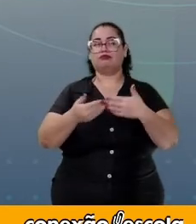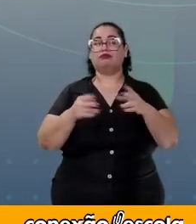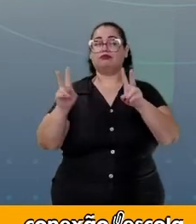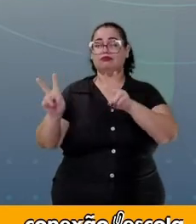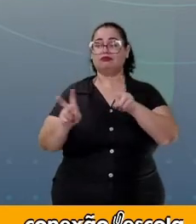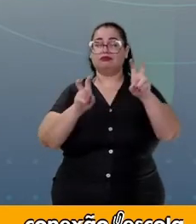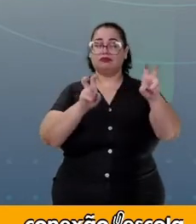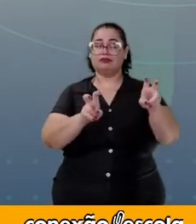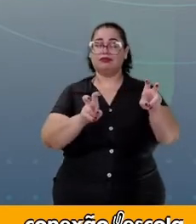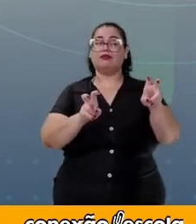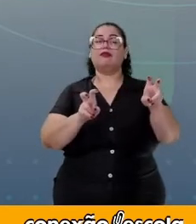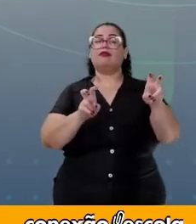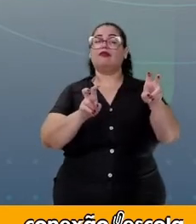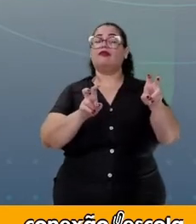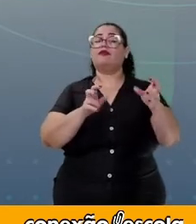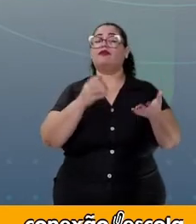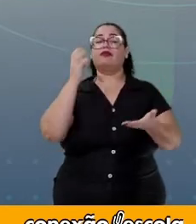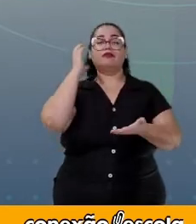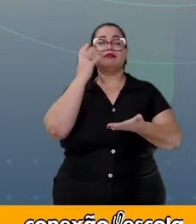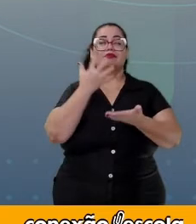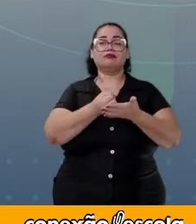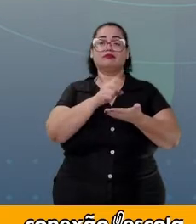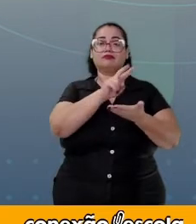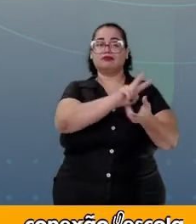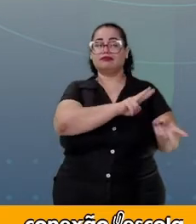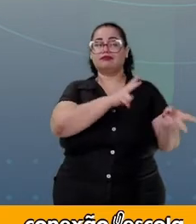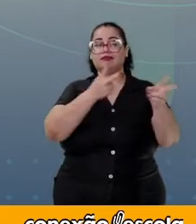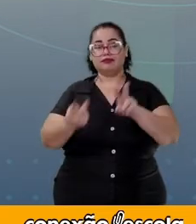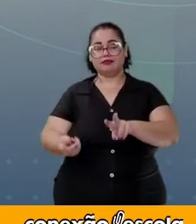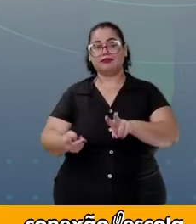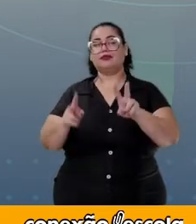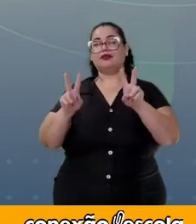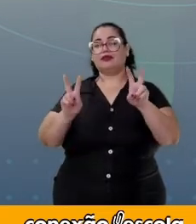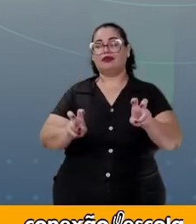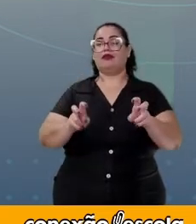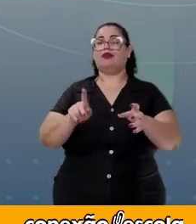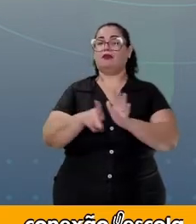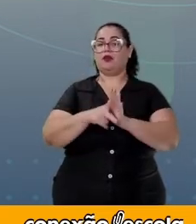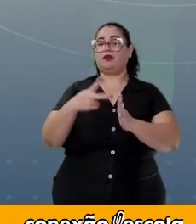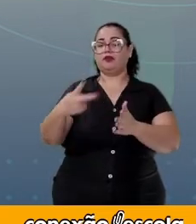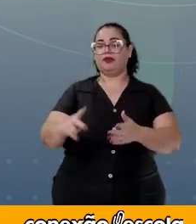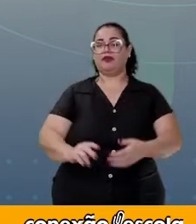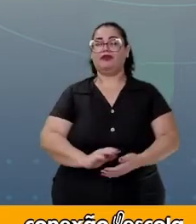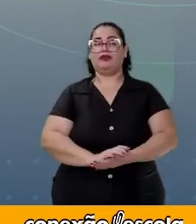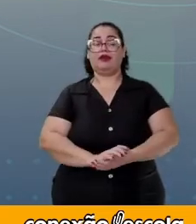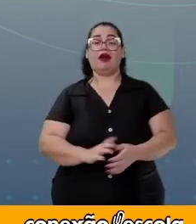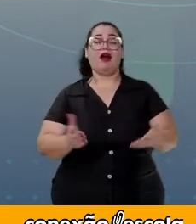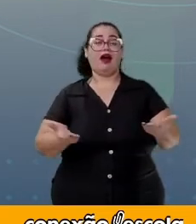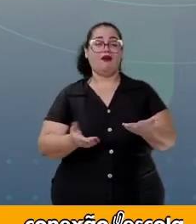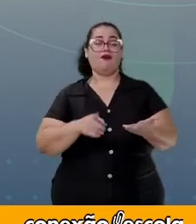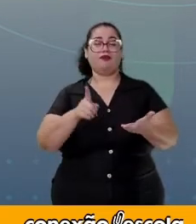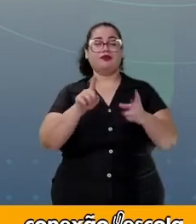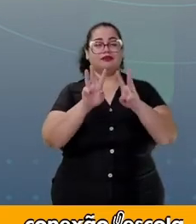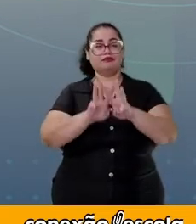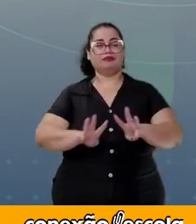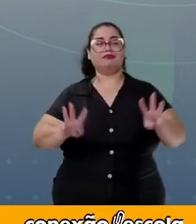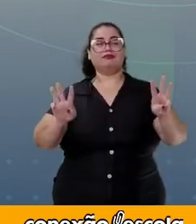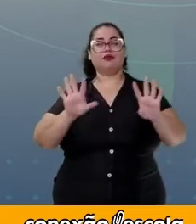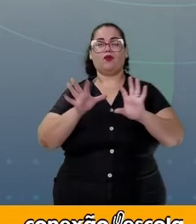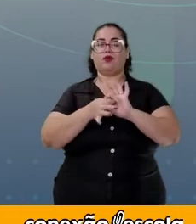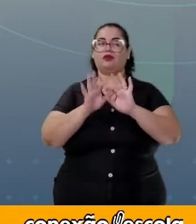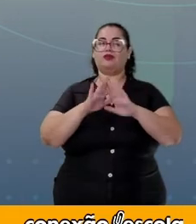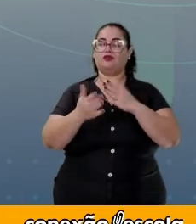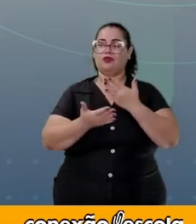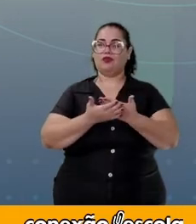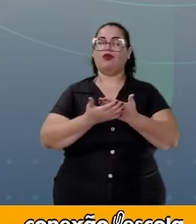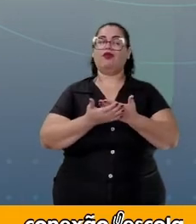um trecho de uma transcrição de um fragmento de um podcast. Que tal agora você acessar o portal Conexão